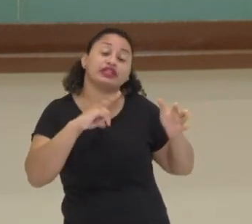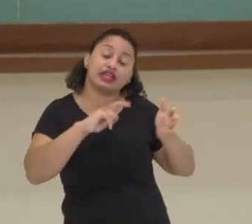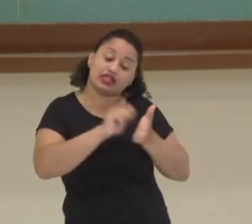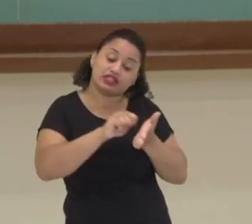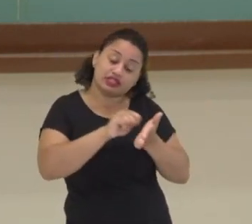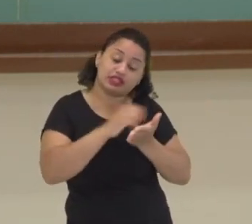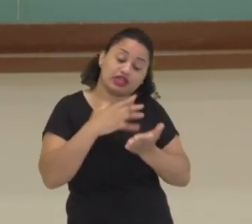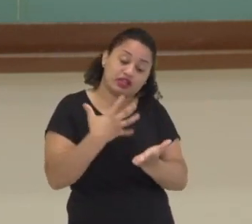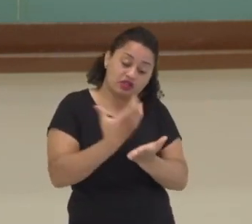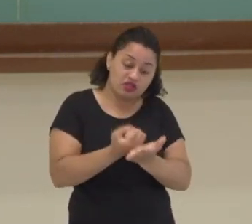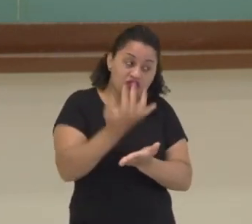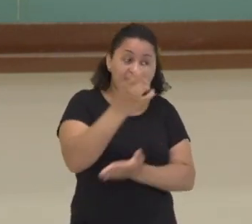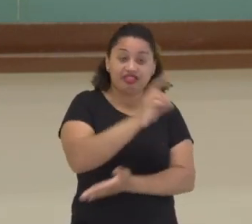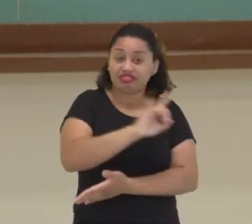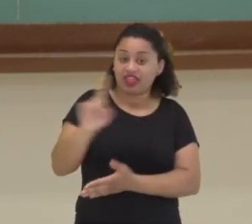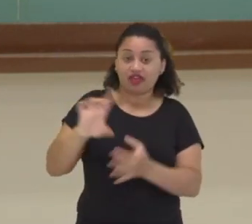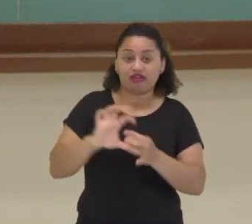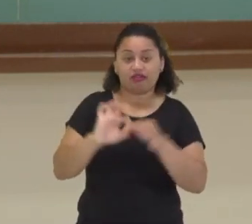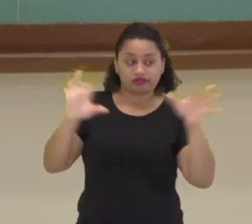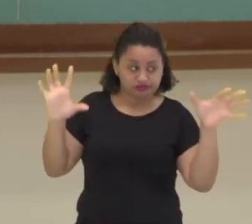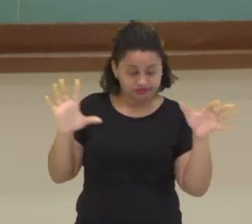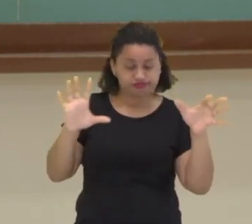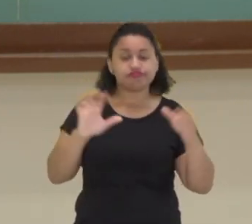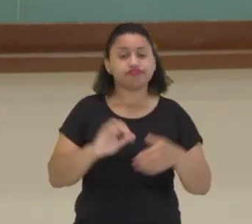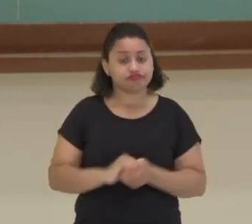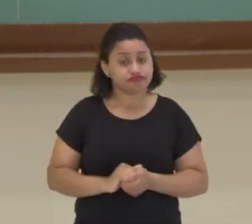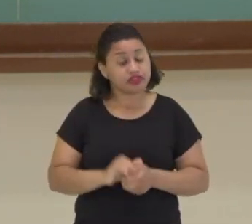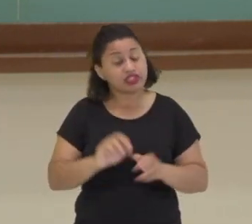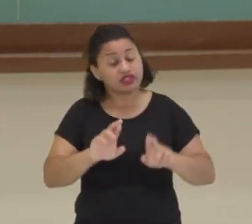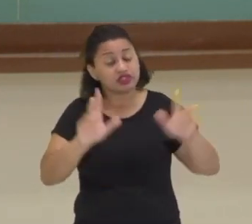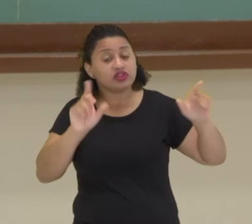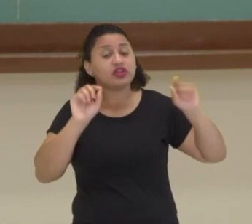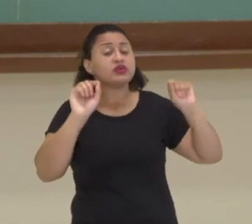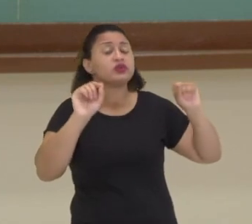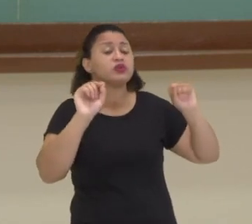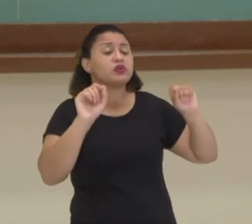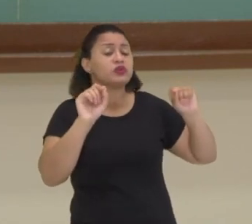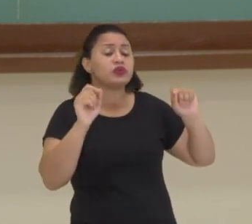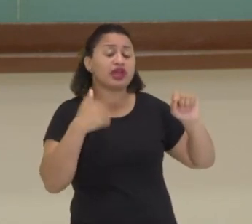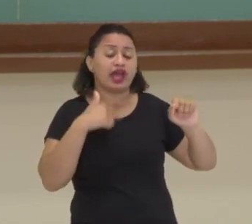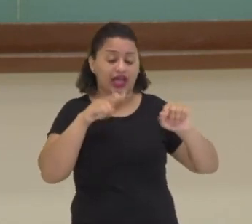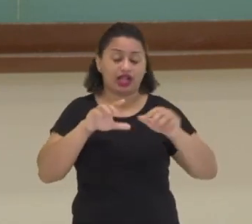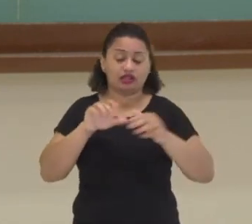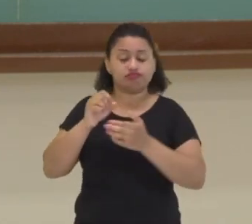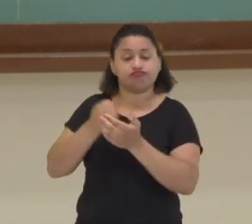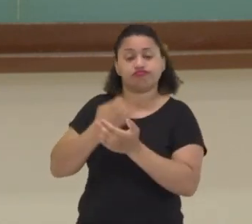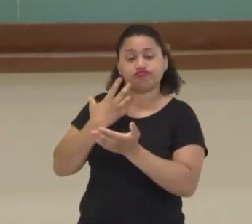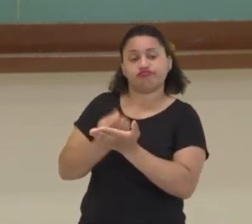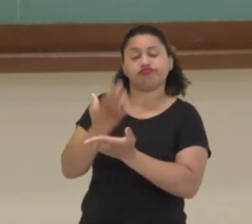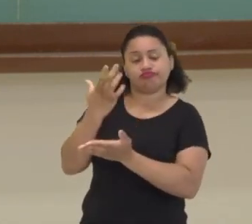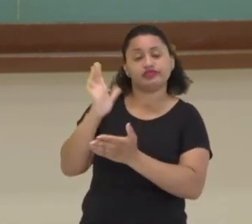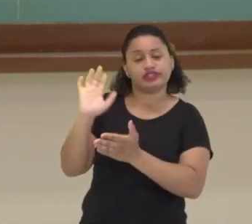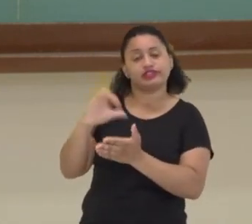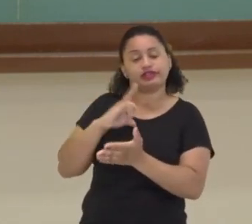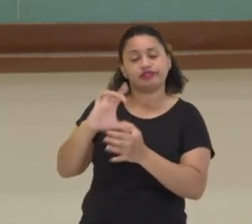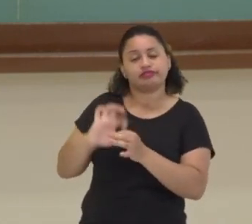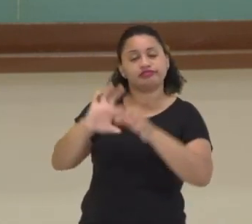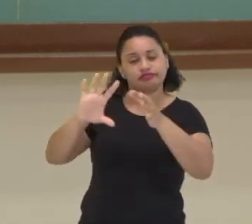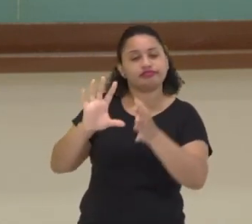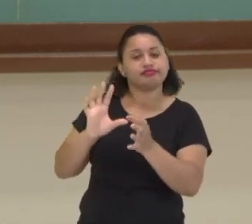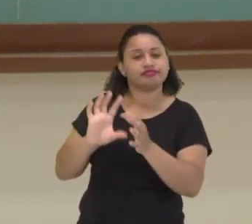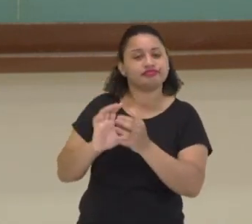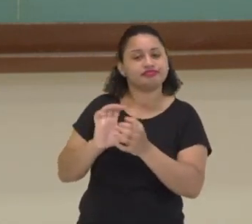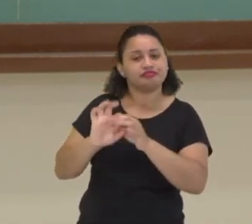biografia não autorizada, diferentemente da biografia autorizada. E é sempre contada